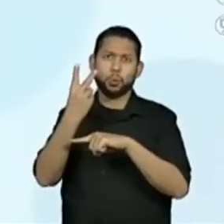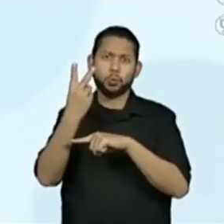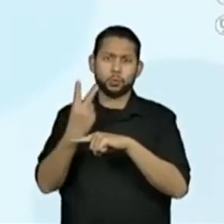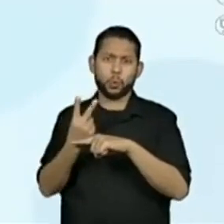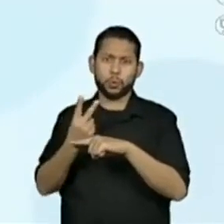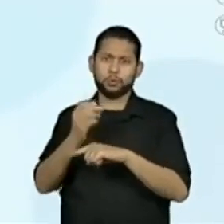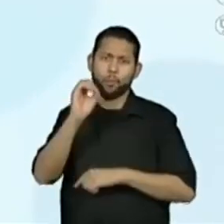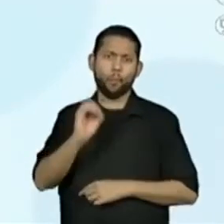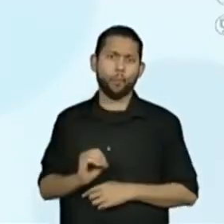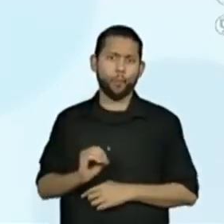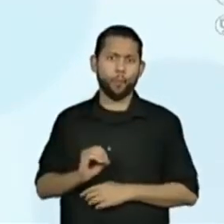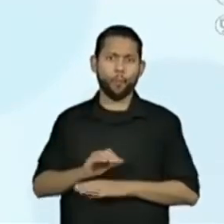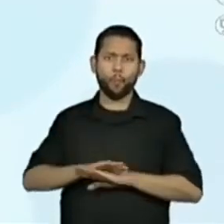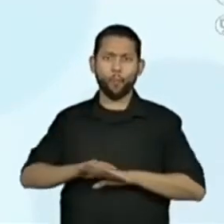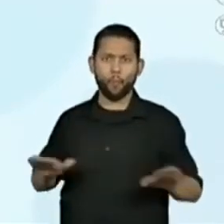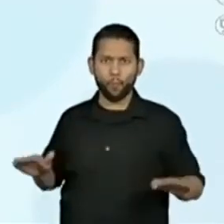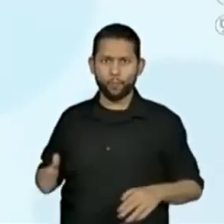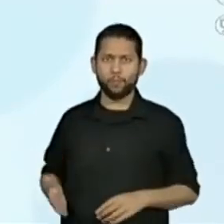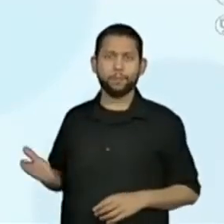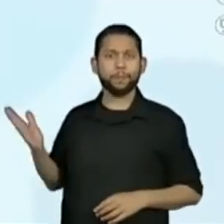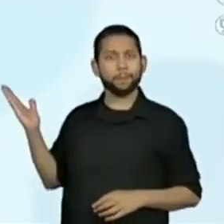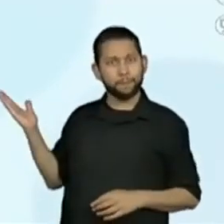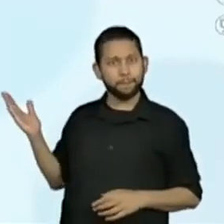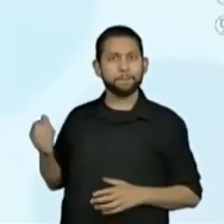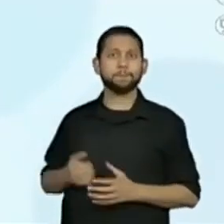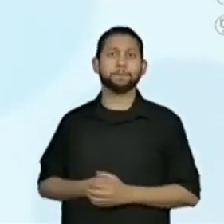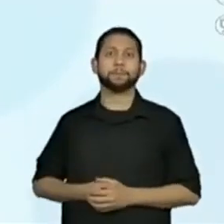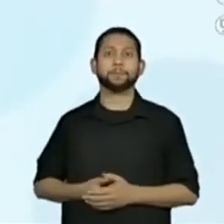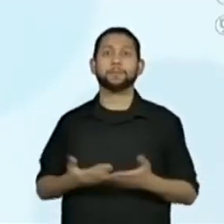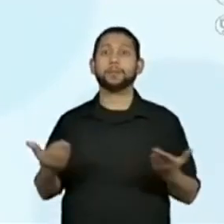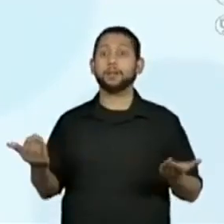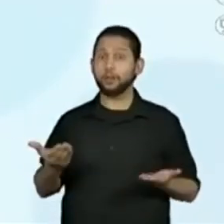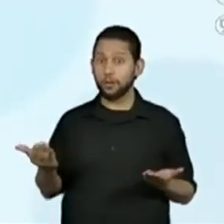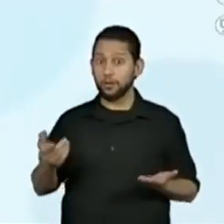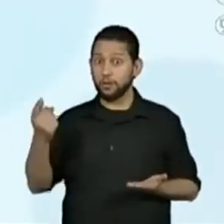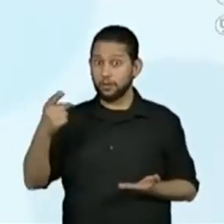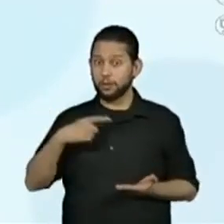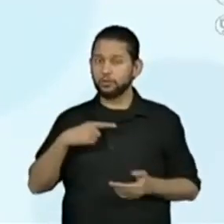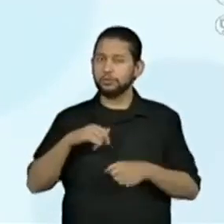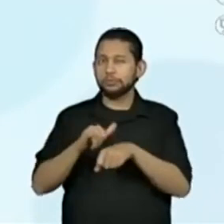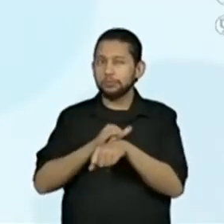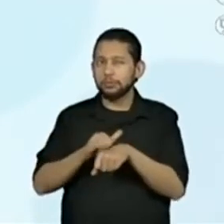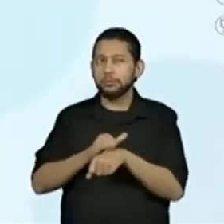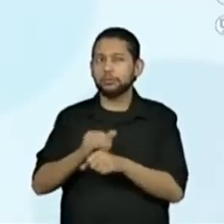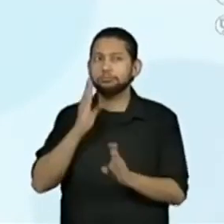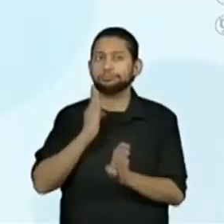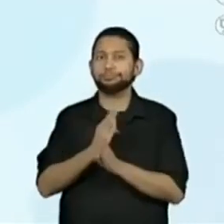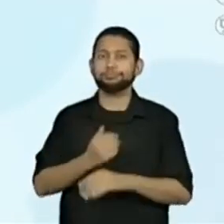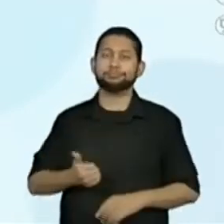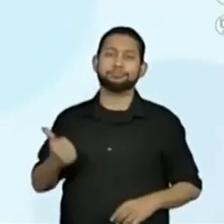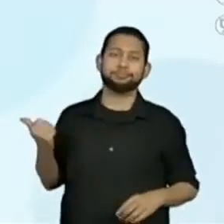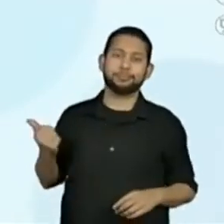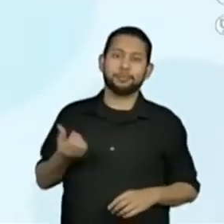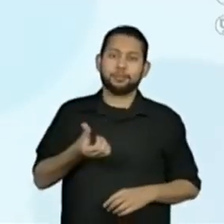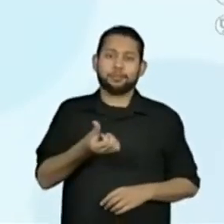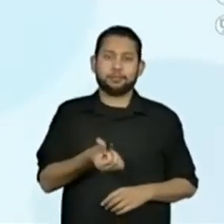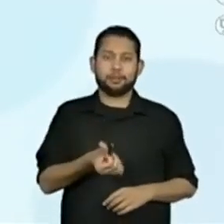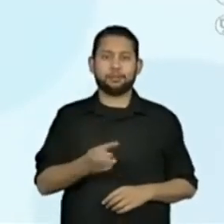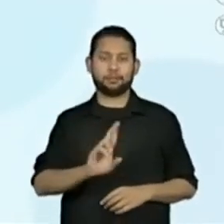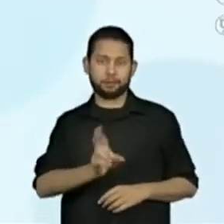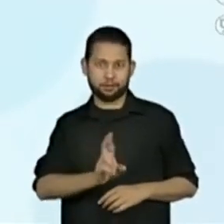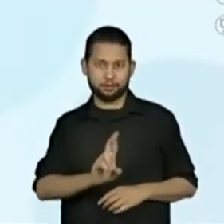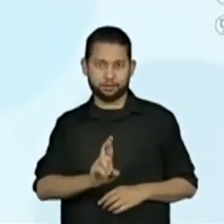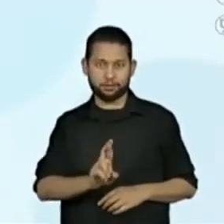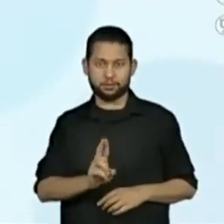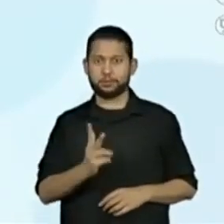é igual a 0, certo? Então, vamos lá. Na nossa segunda estratégia, eu também cheguei na resposta